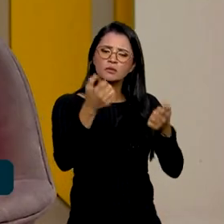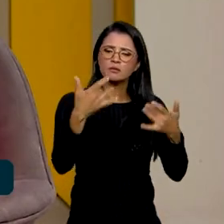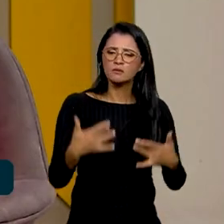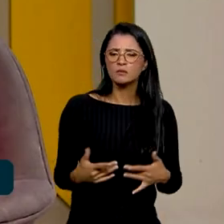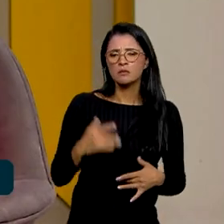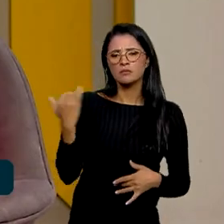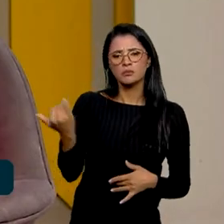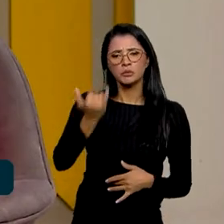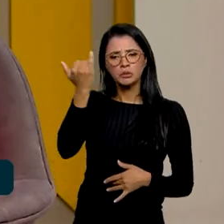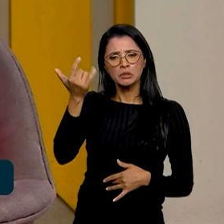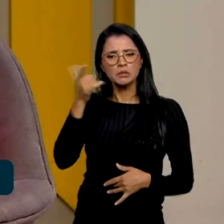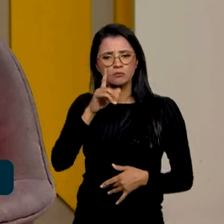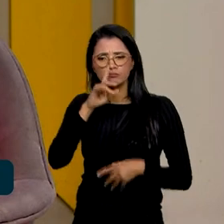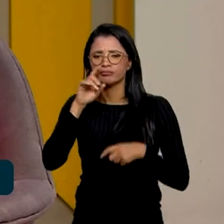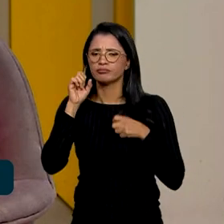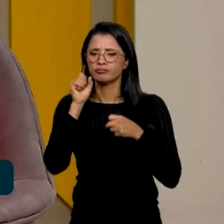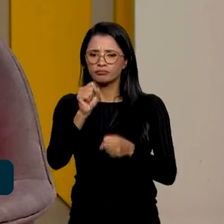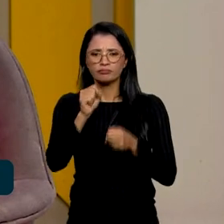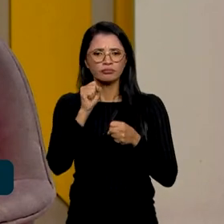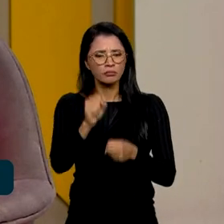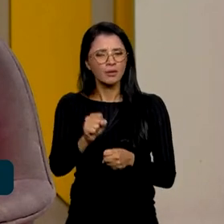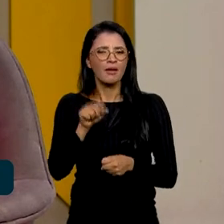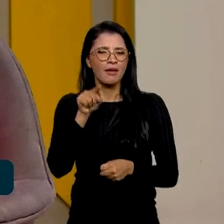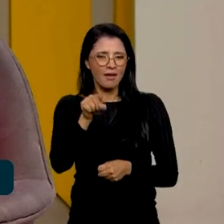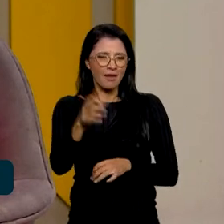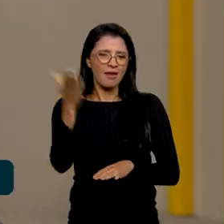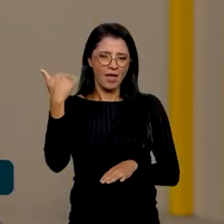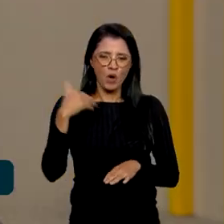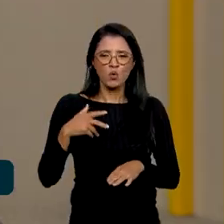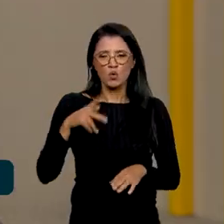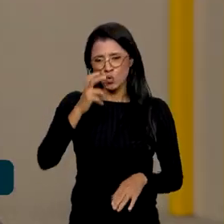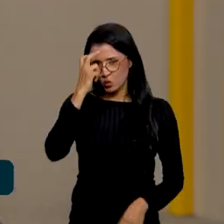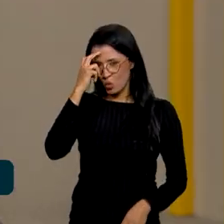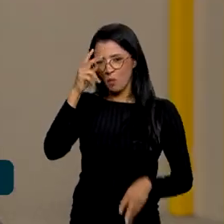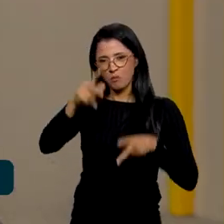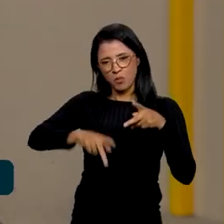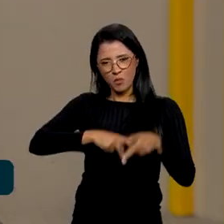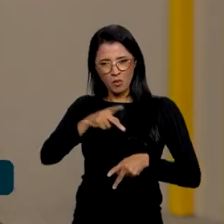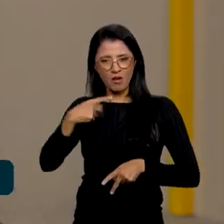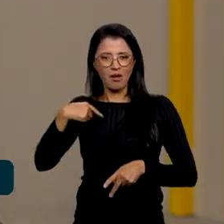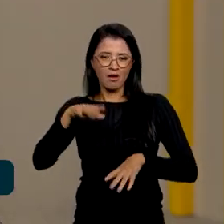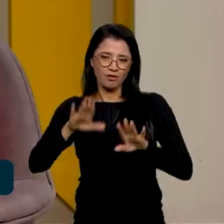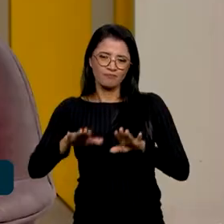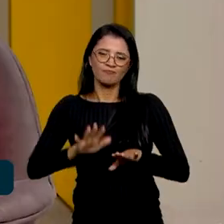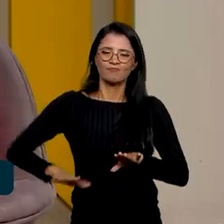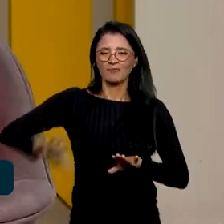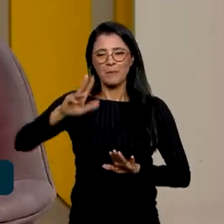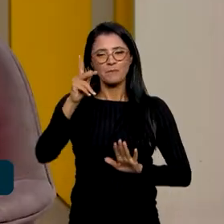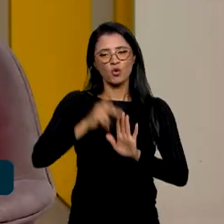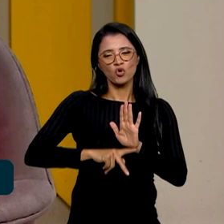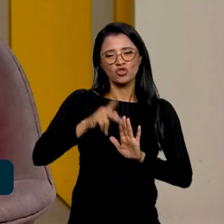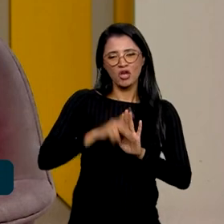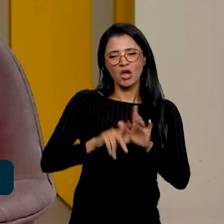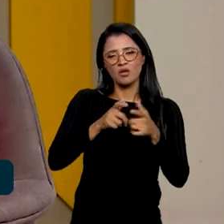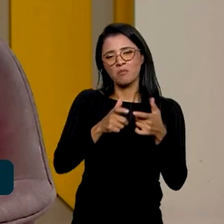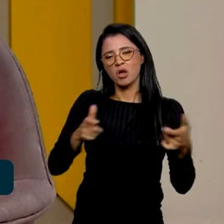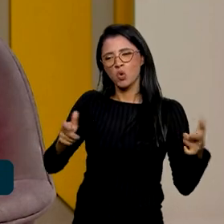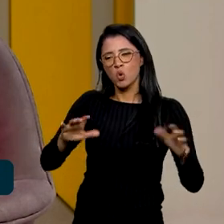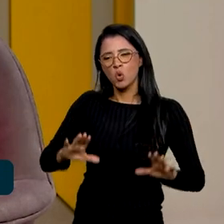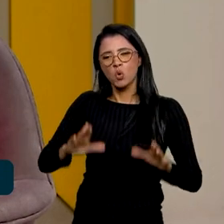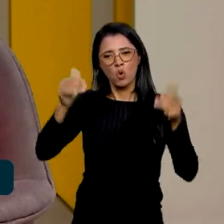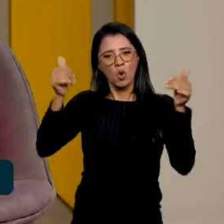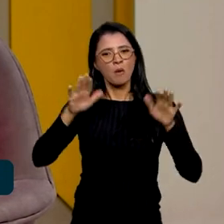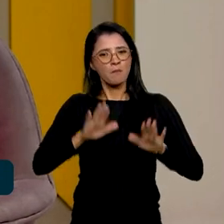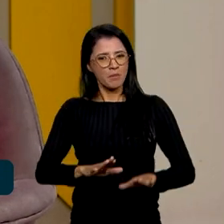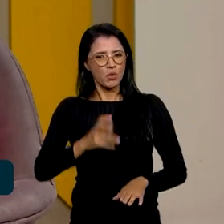importância de se fortalecer aquele pontinho ali da cultura popular, que geralmente a gente tem projetos para eventos maiores. Já a